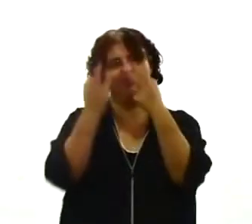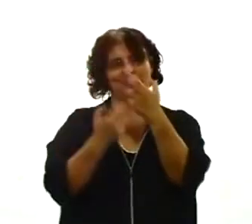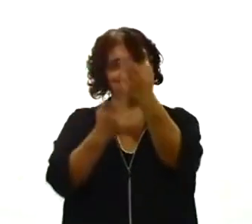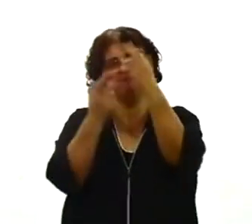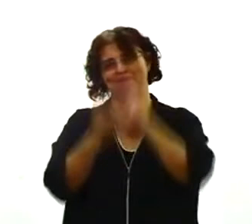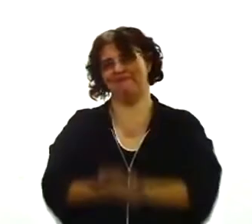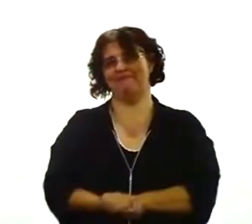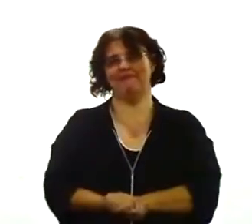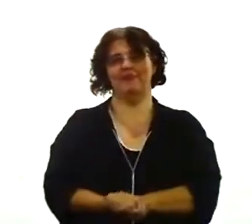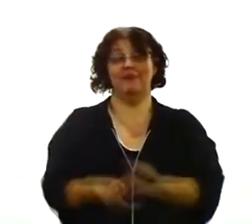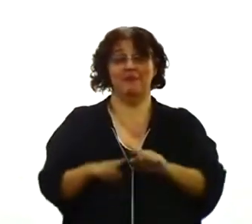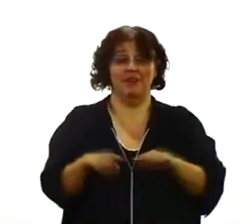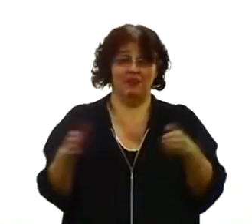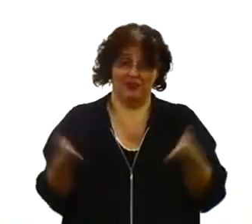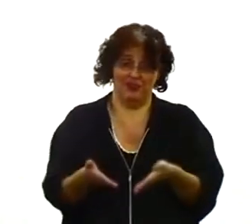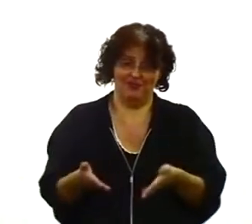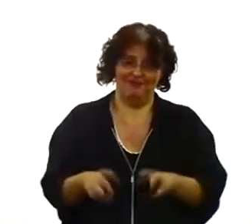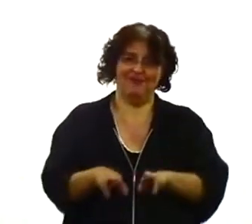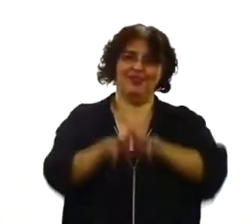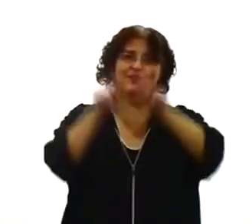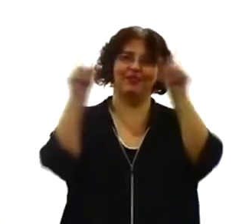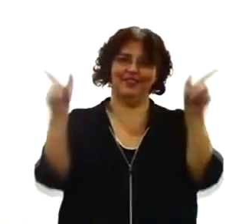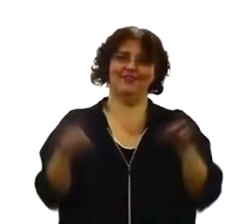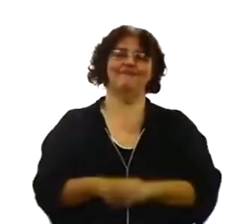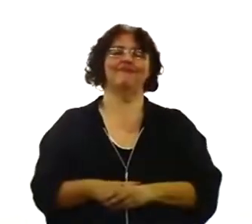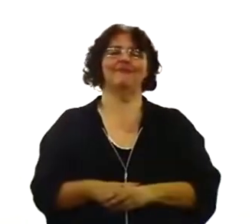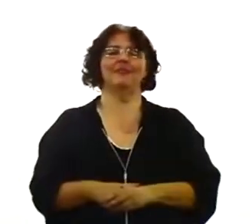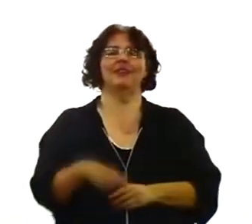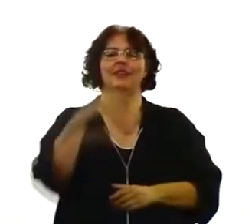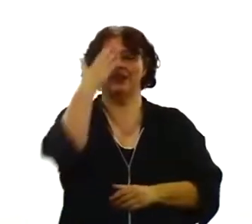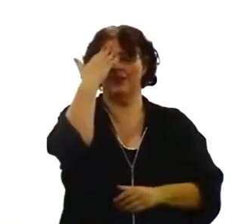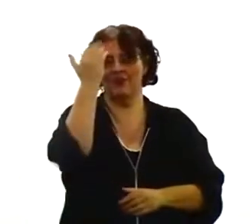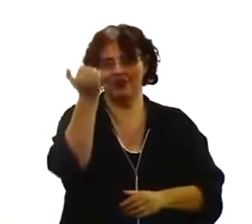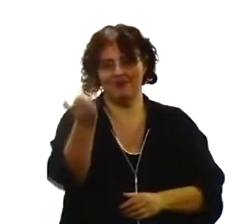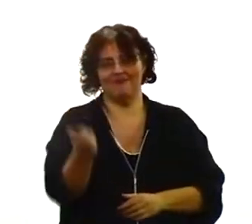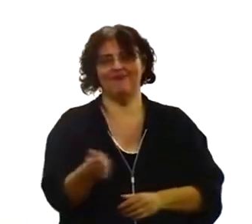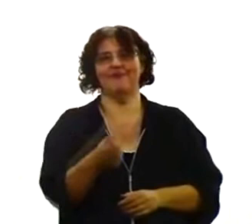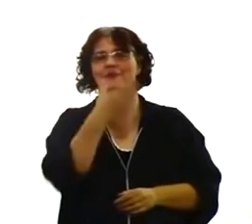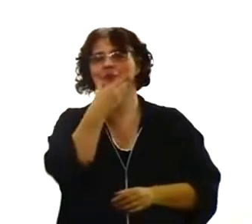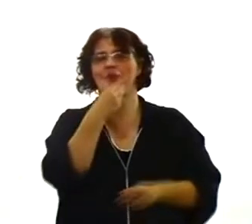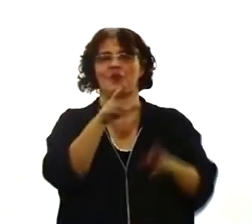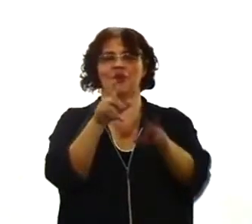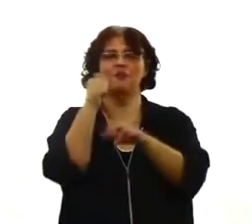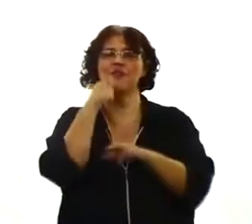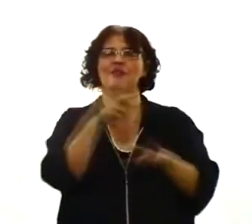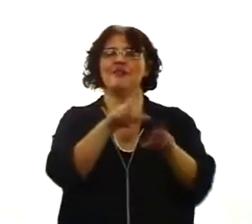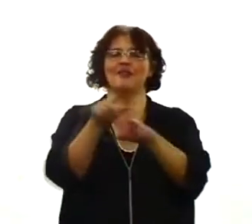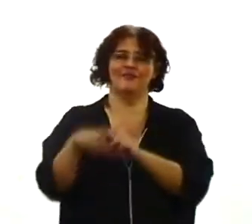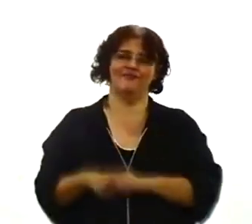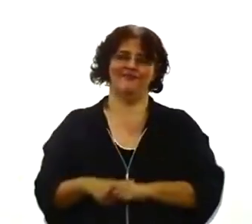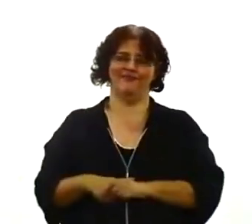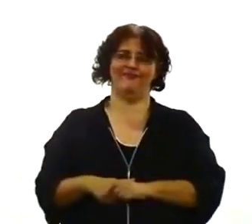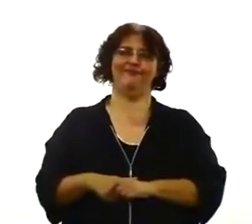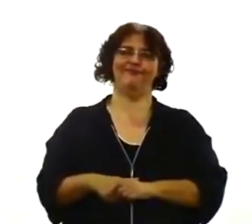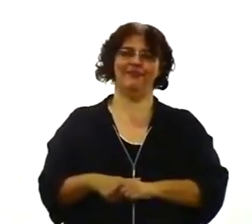de, numa honra, a estes irmãos e irmãs, dizer a eles, que por mais que a nossa tristeza